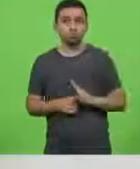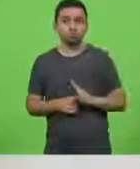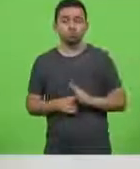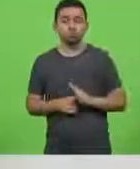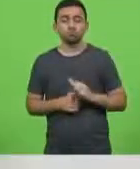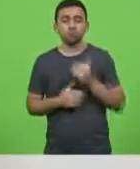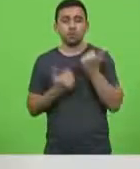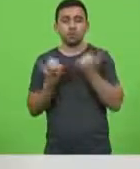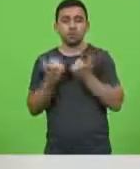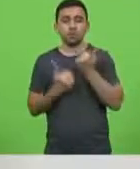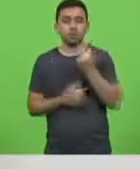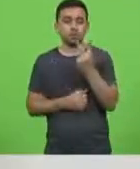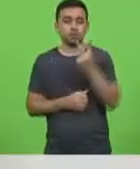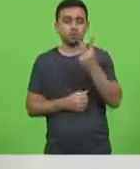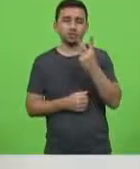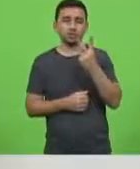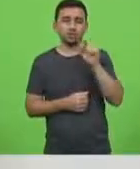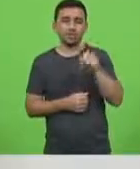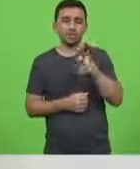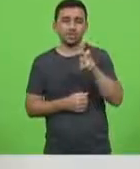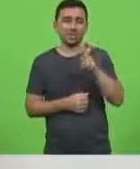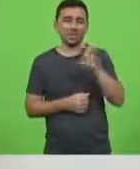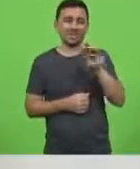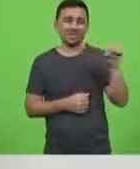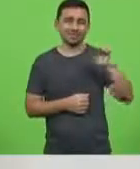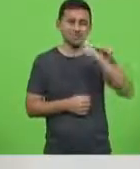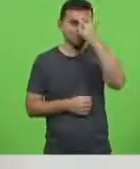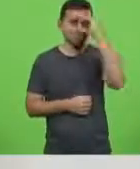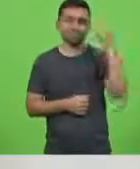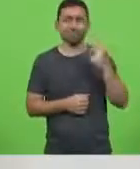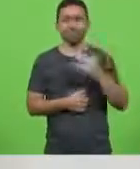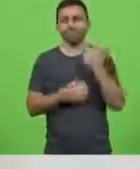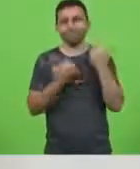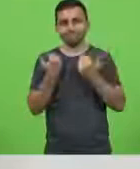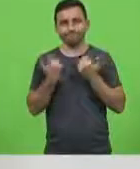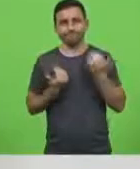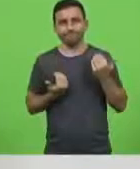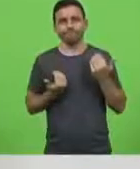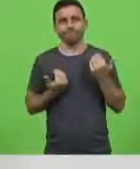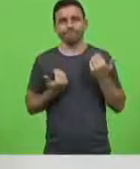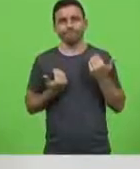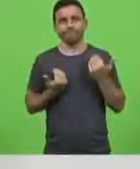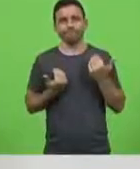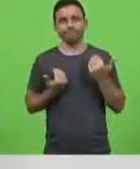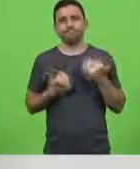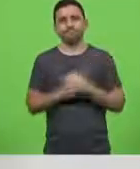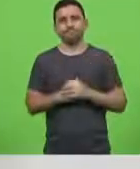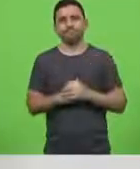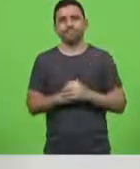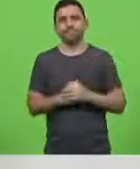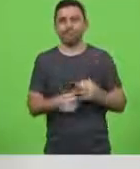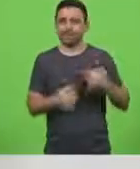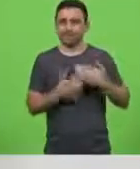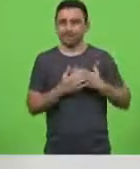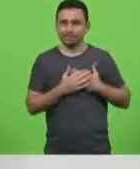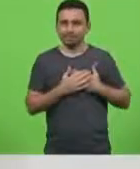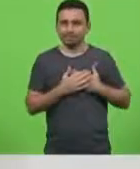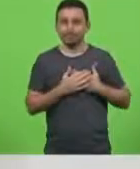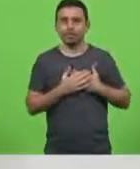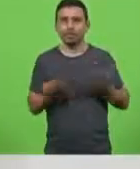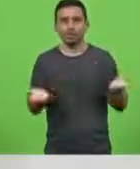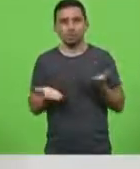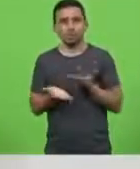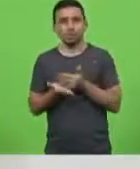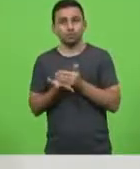mais de duas mil e quinhentas vidas e eu deixo aqui o meu início da minha